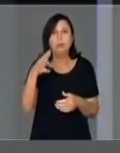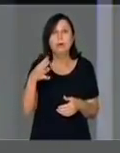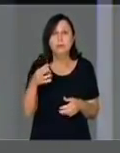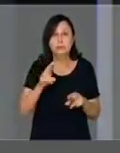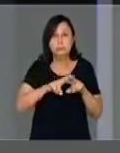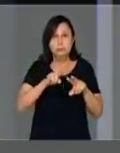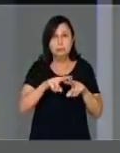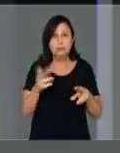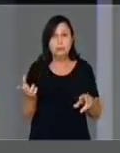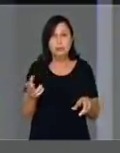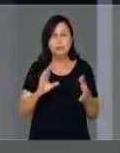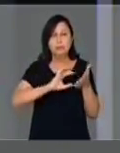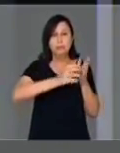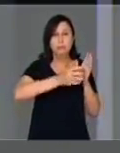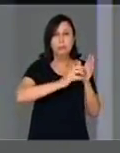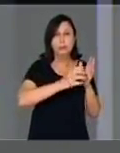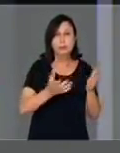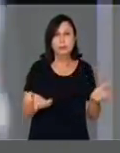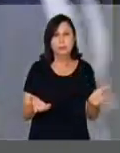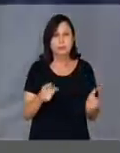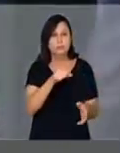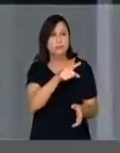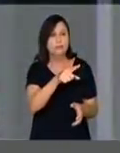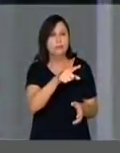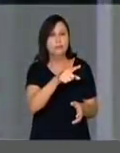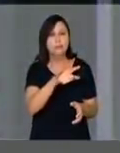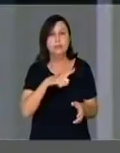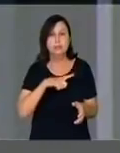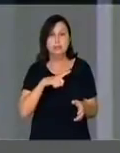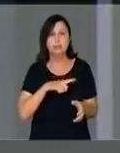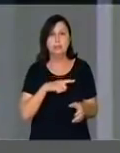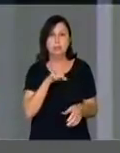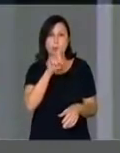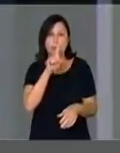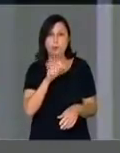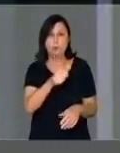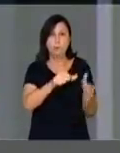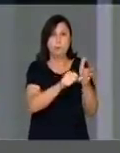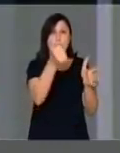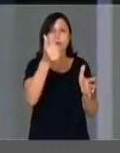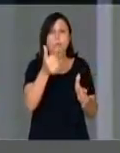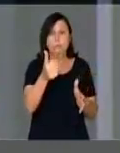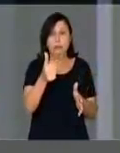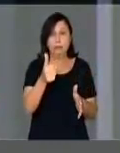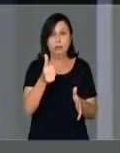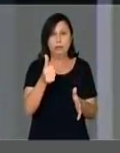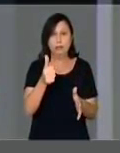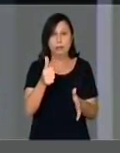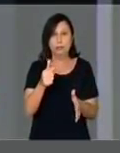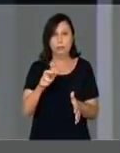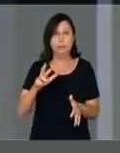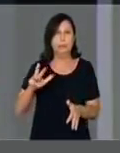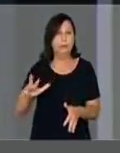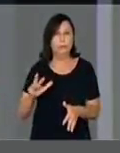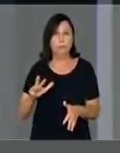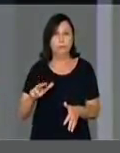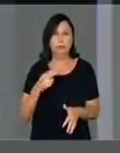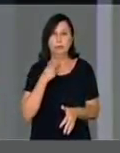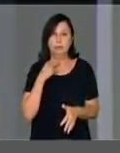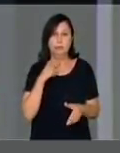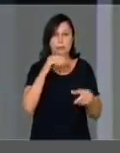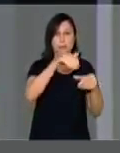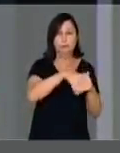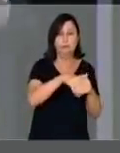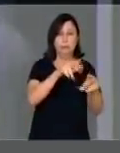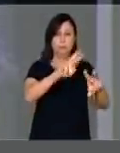presos? Do partido de vocês? Começa com o número 1. Lula não pode votar. Porque está na prisão.